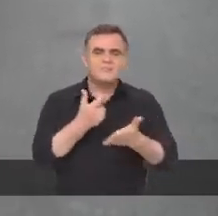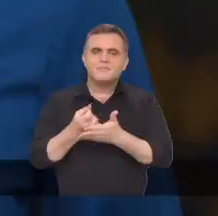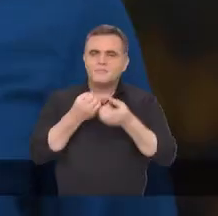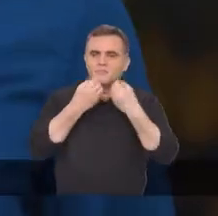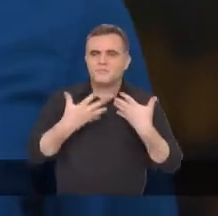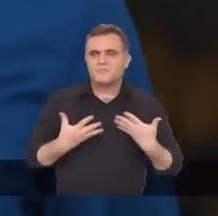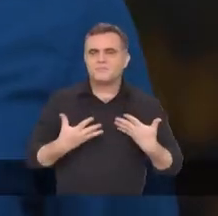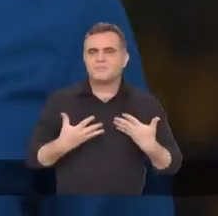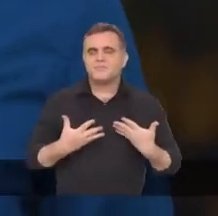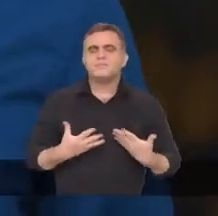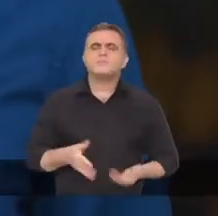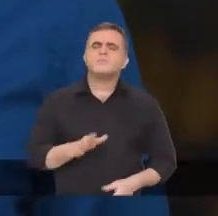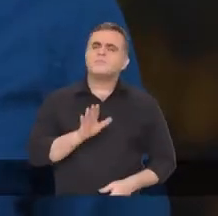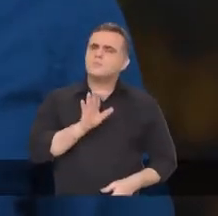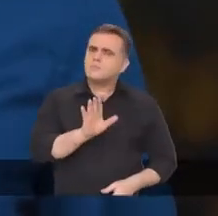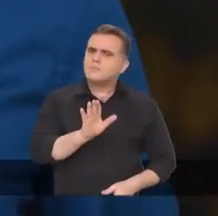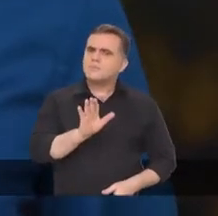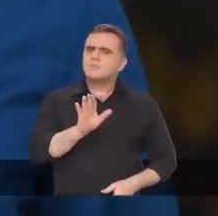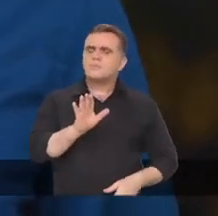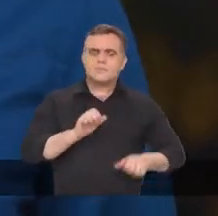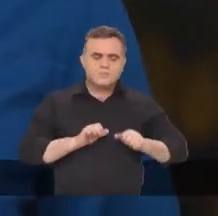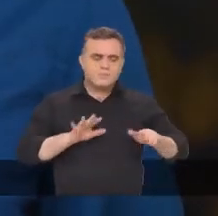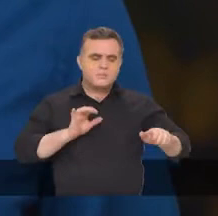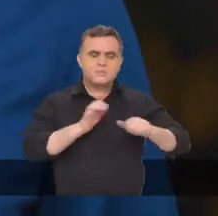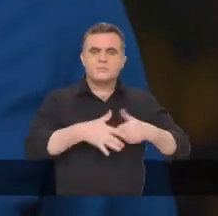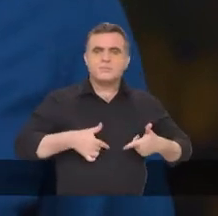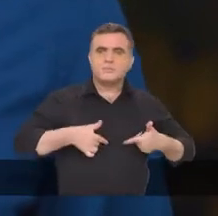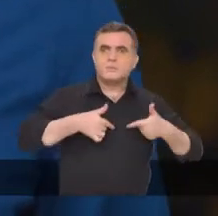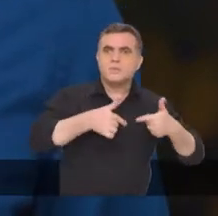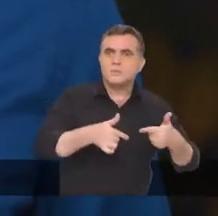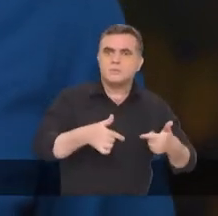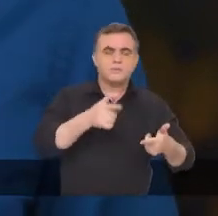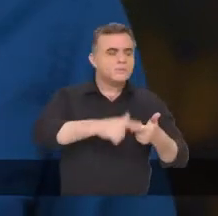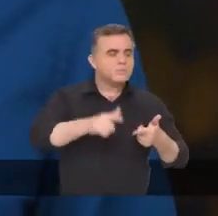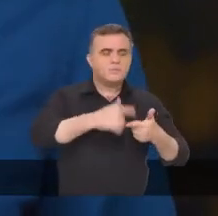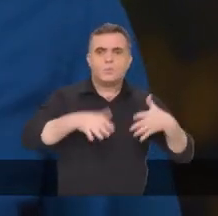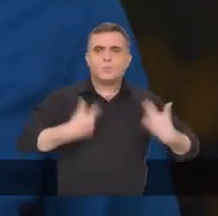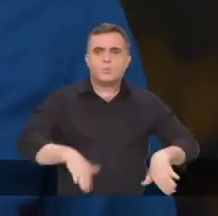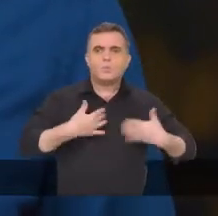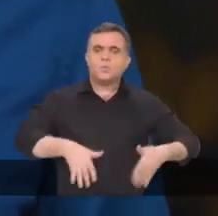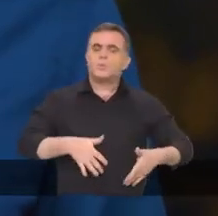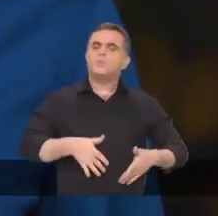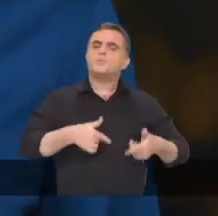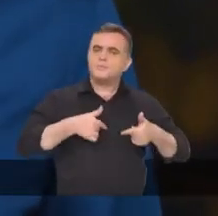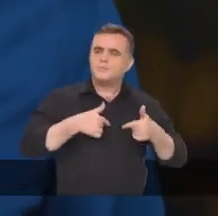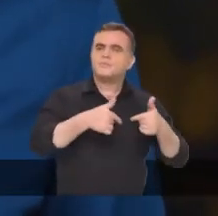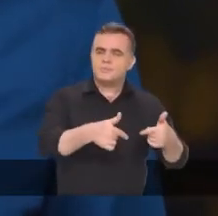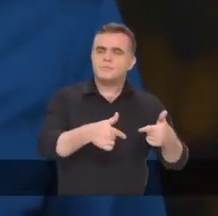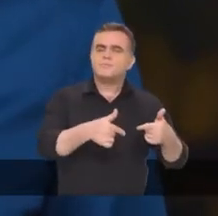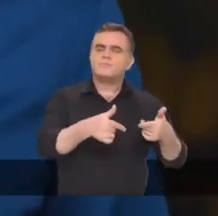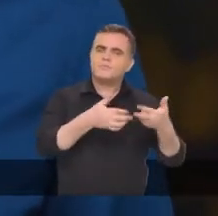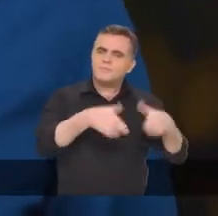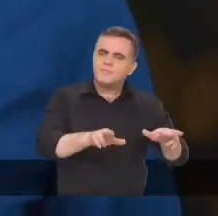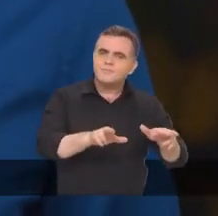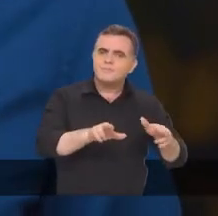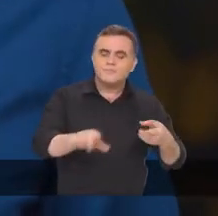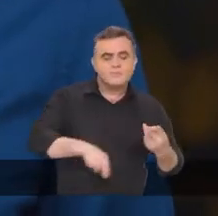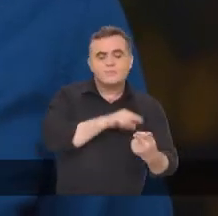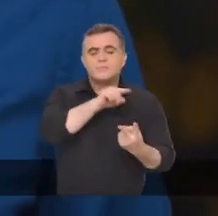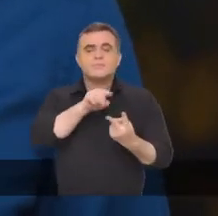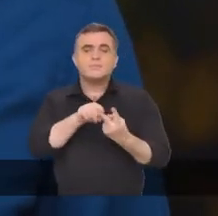compras. Ao mesmo tempo em que a pandemia nos trouxe grandes desafios, aos quais estamos dando as respostas necessárias,